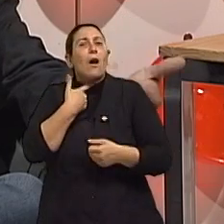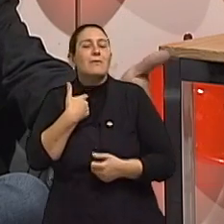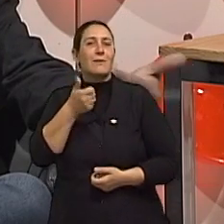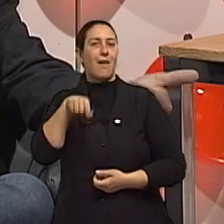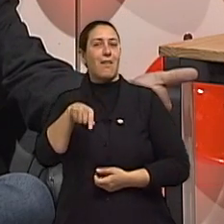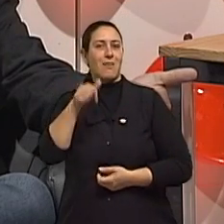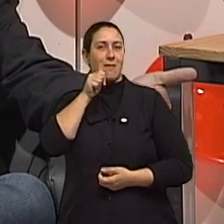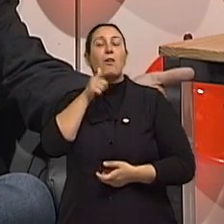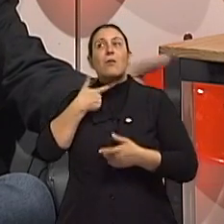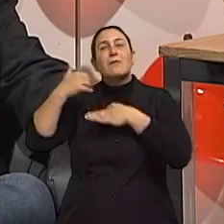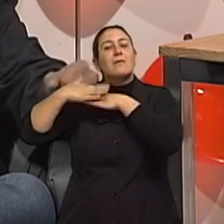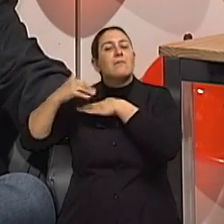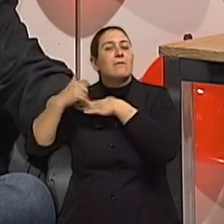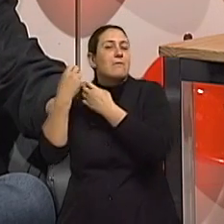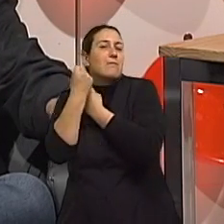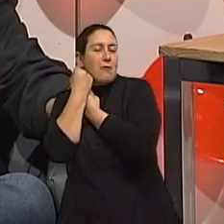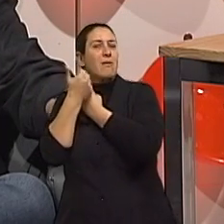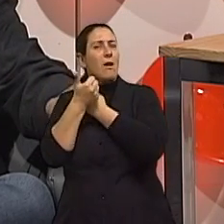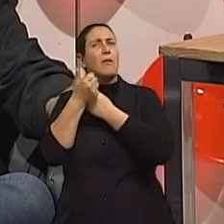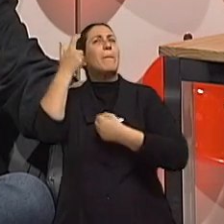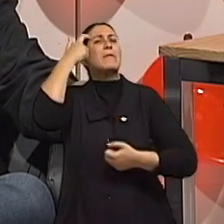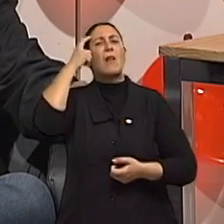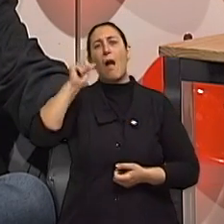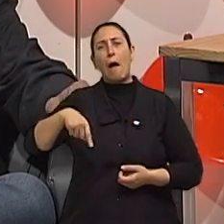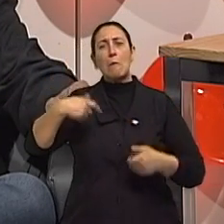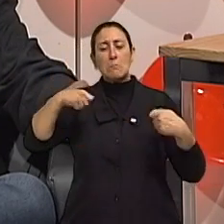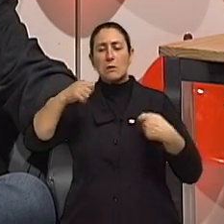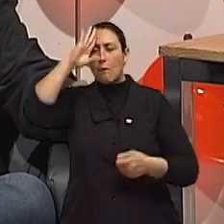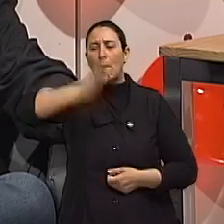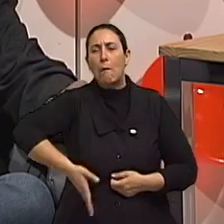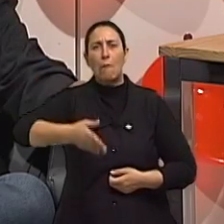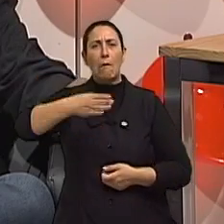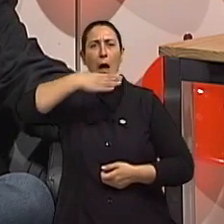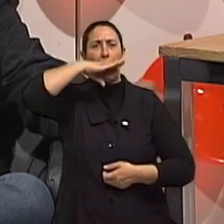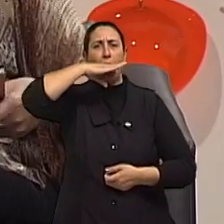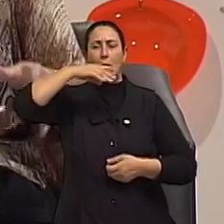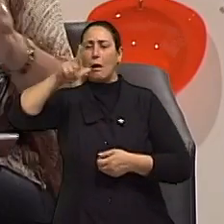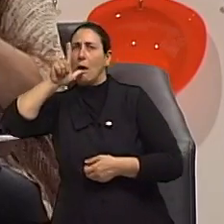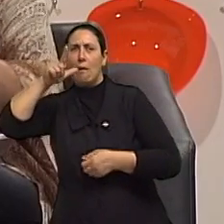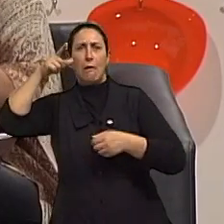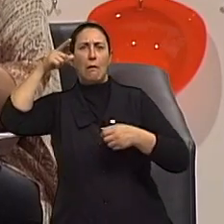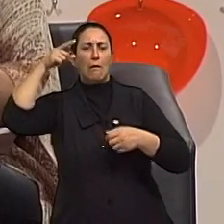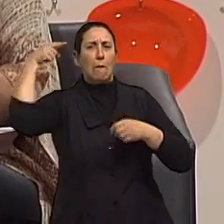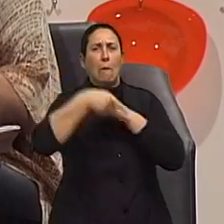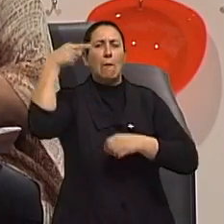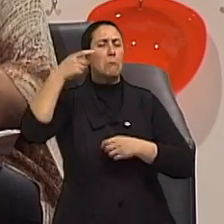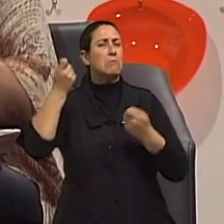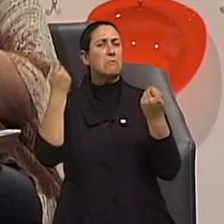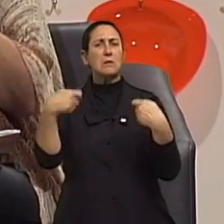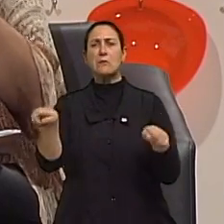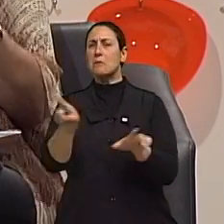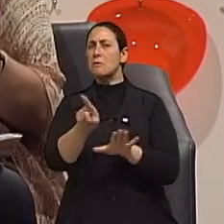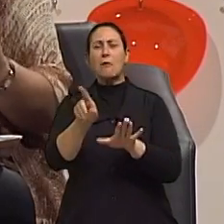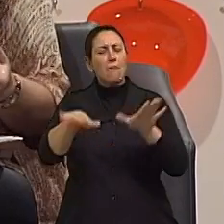investido de sexualidade do que um toque numa região genital. mas o que o senhor está colocando aqui